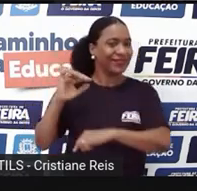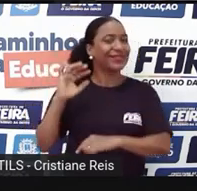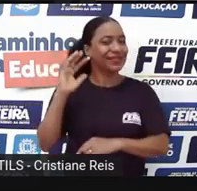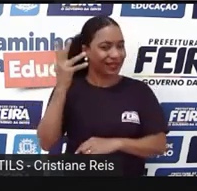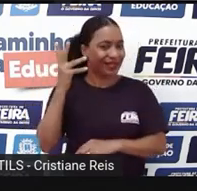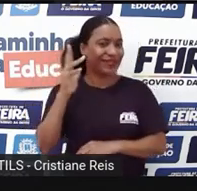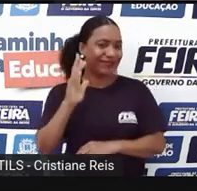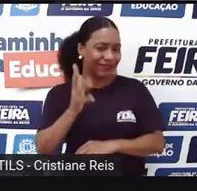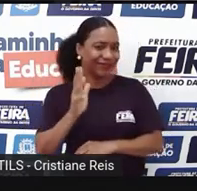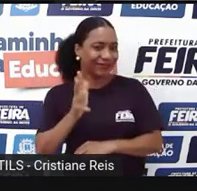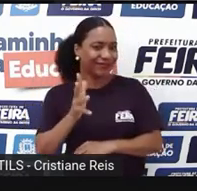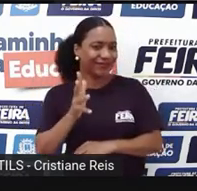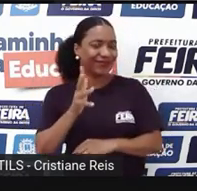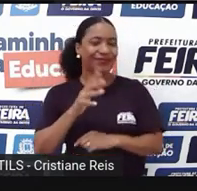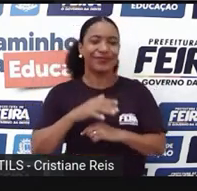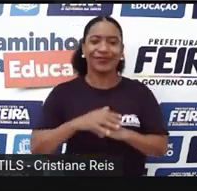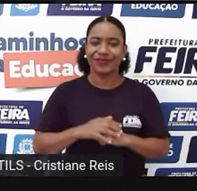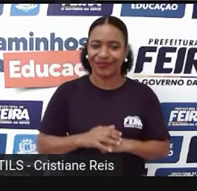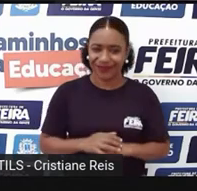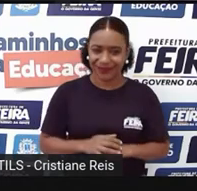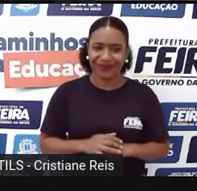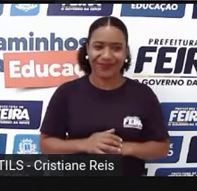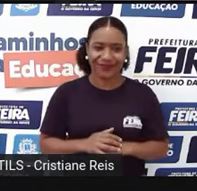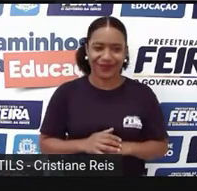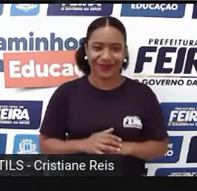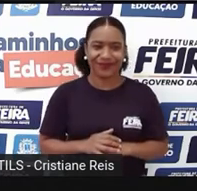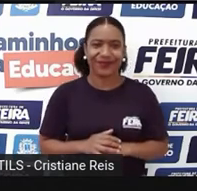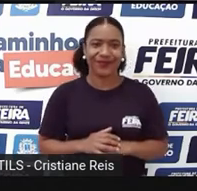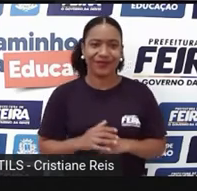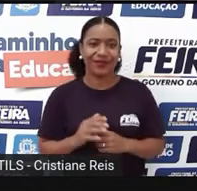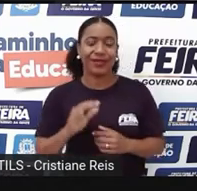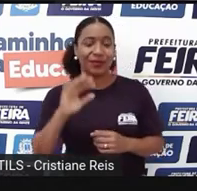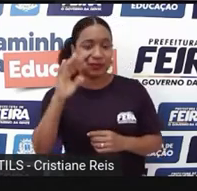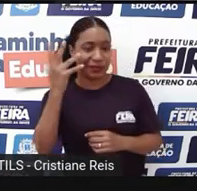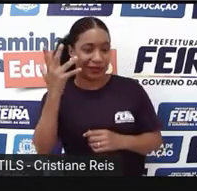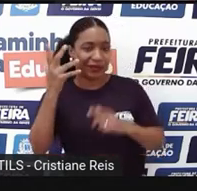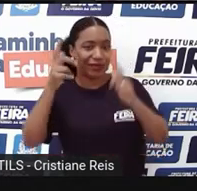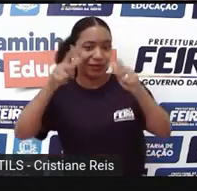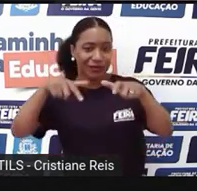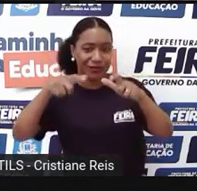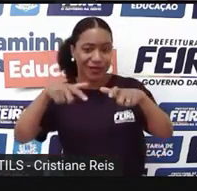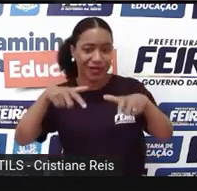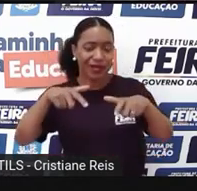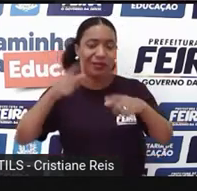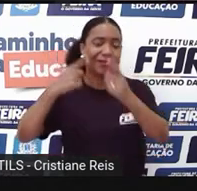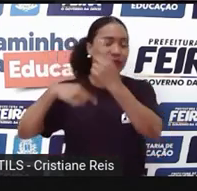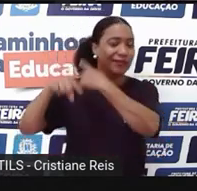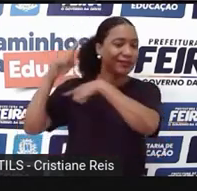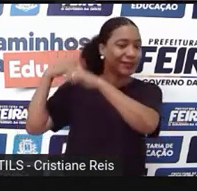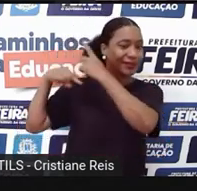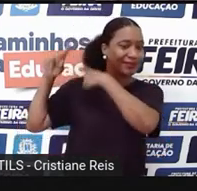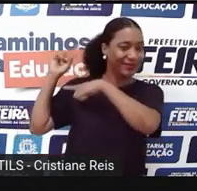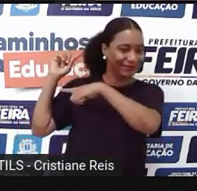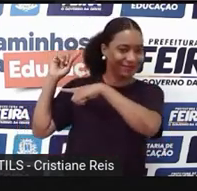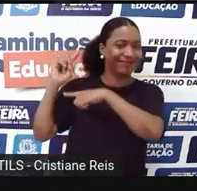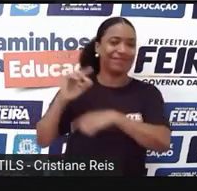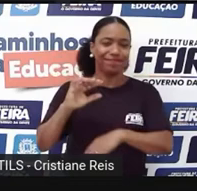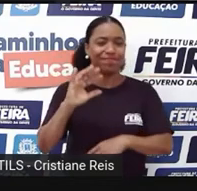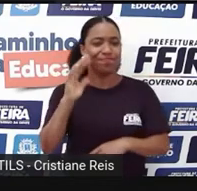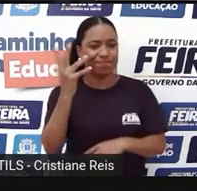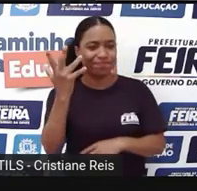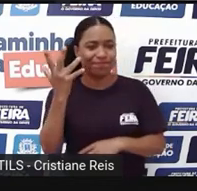aquela narrativa que está sendo contada aconteceu em um determinado lugar, em um determinado momento da história.